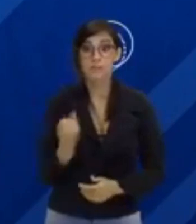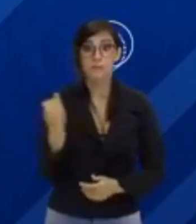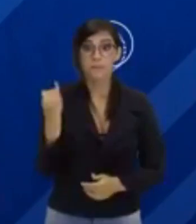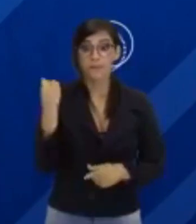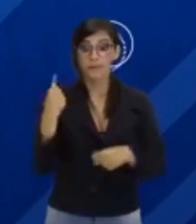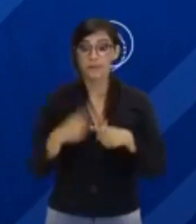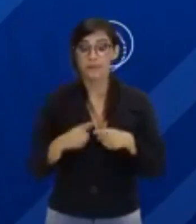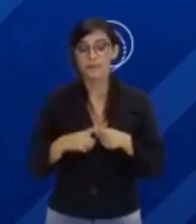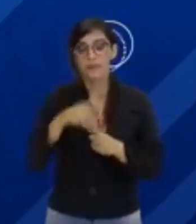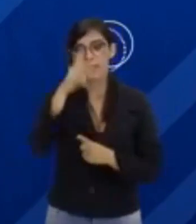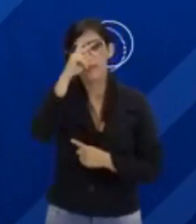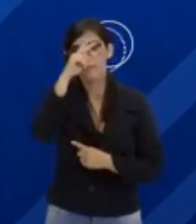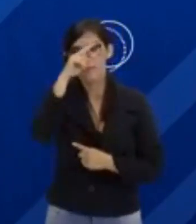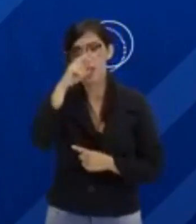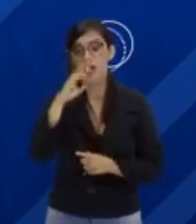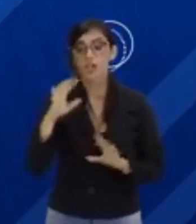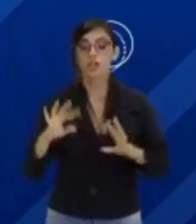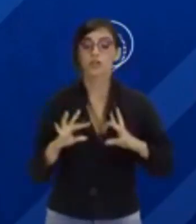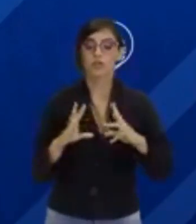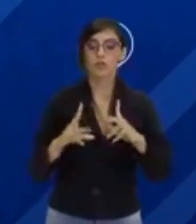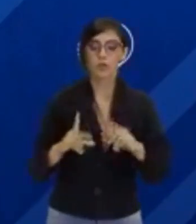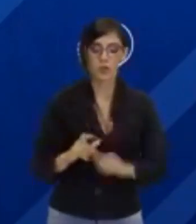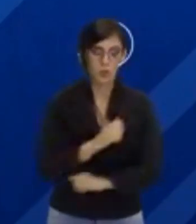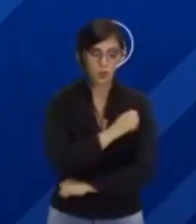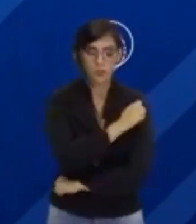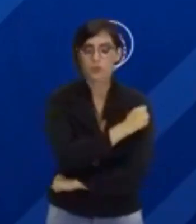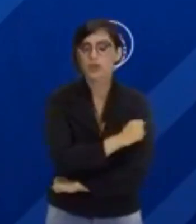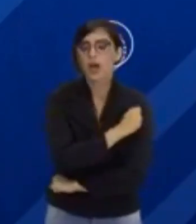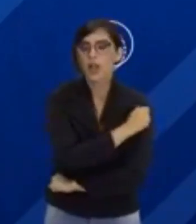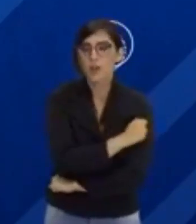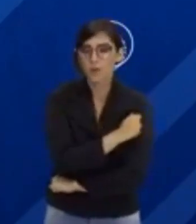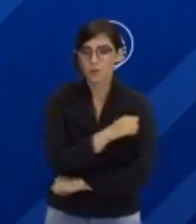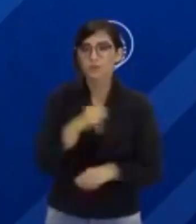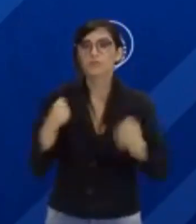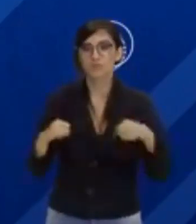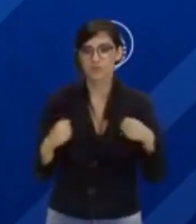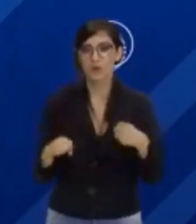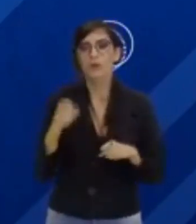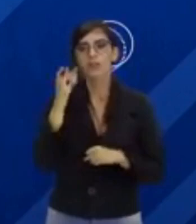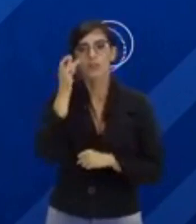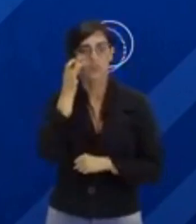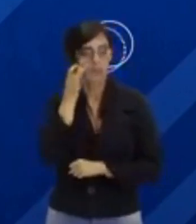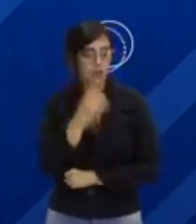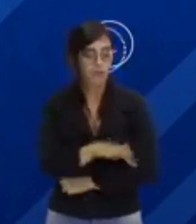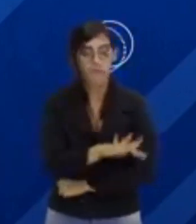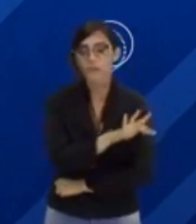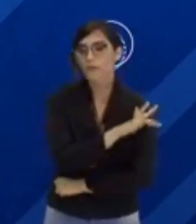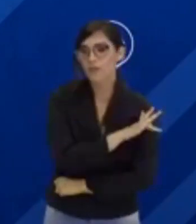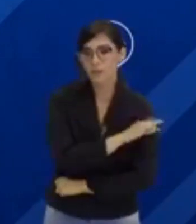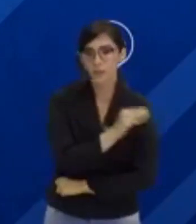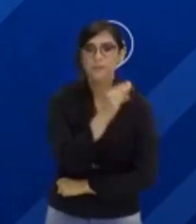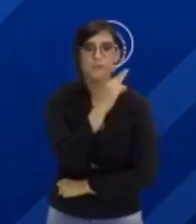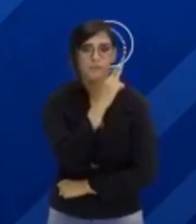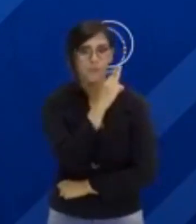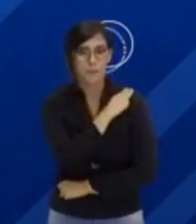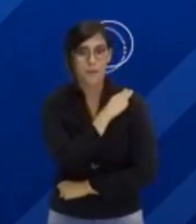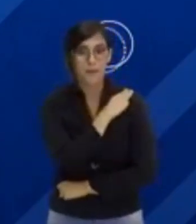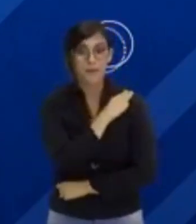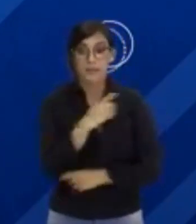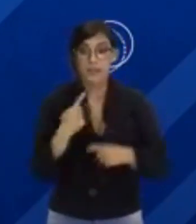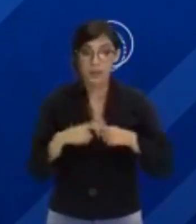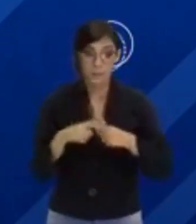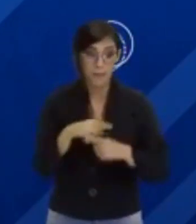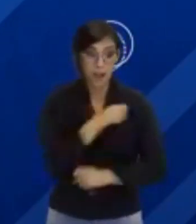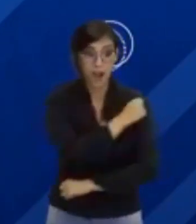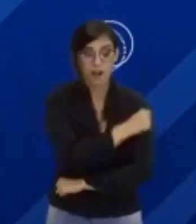são niveladas. Ou seja, elas podem ser assistidas por alunos do Ensino Fundamental, do Ensino Médio e para quem está